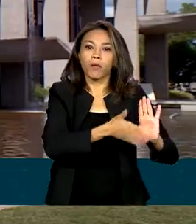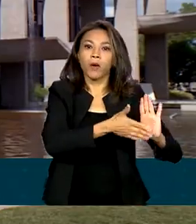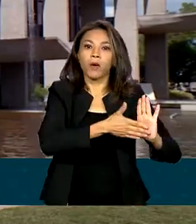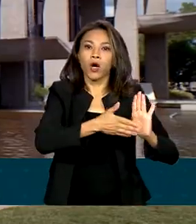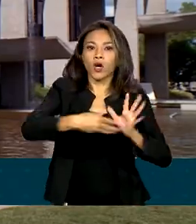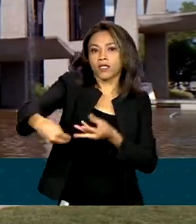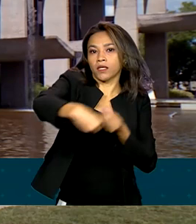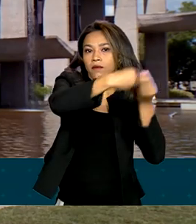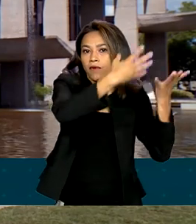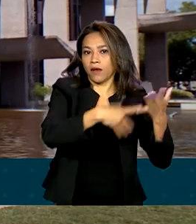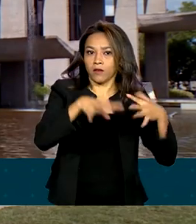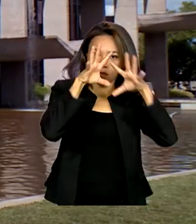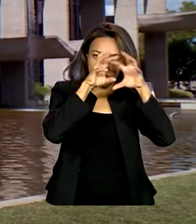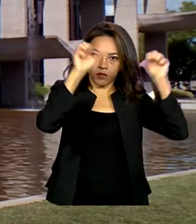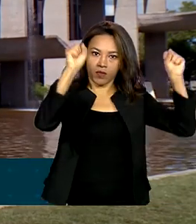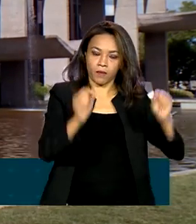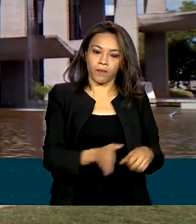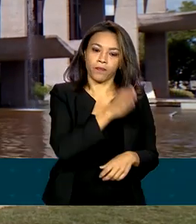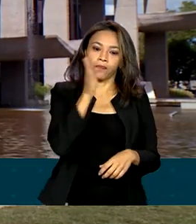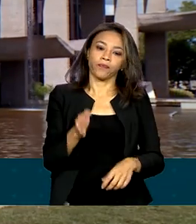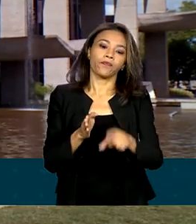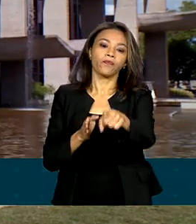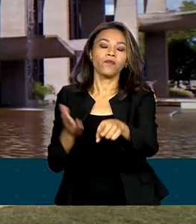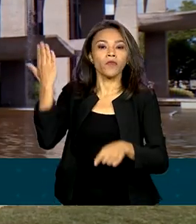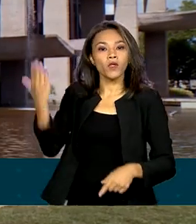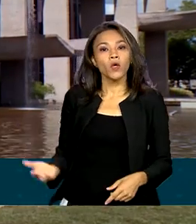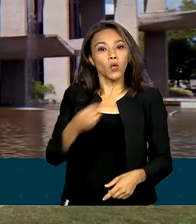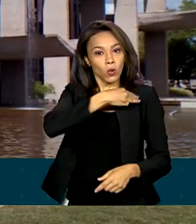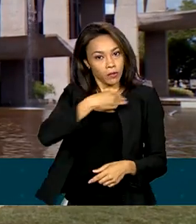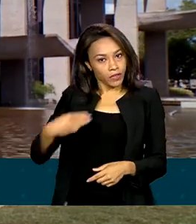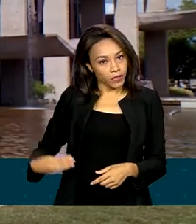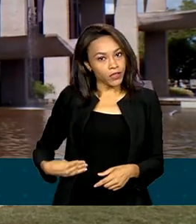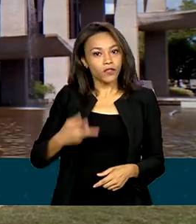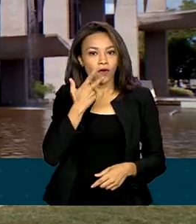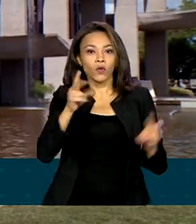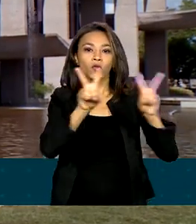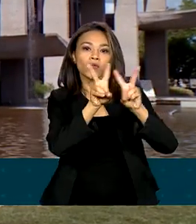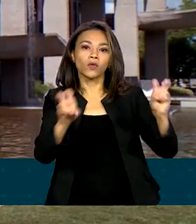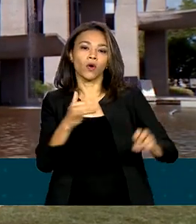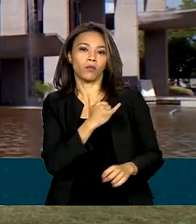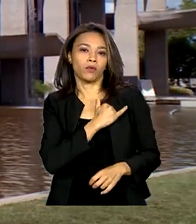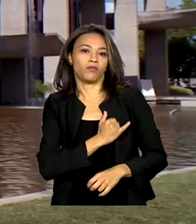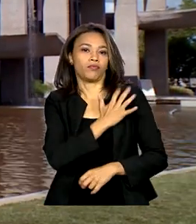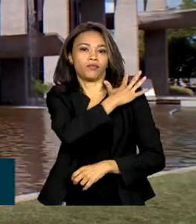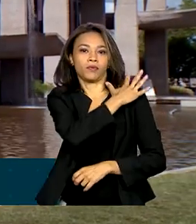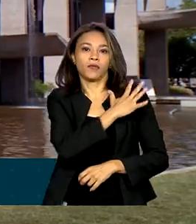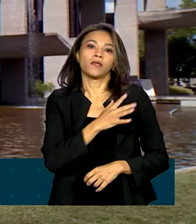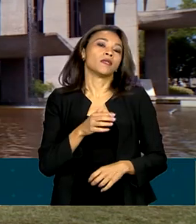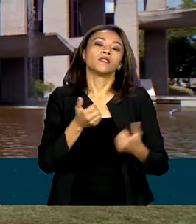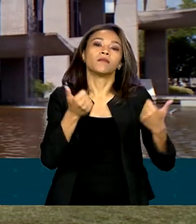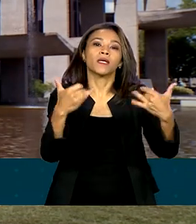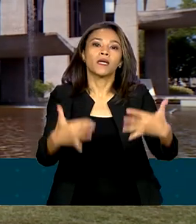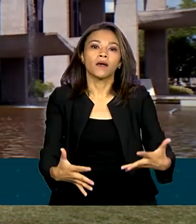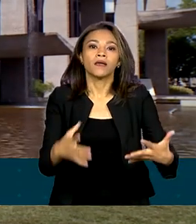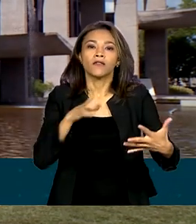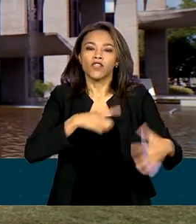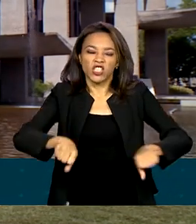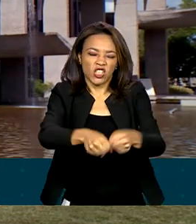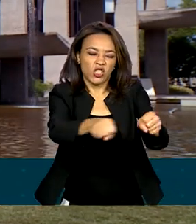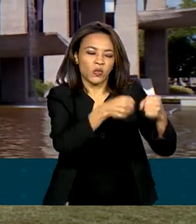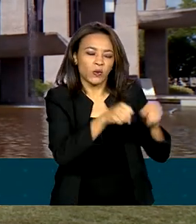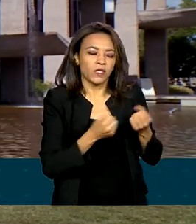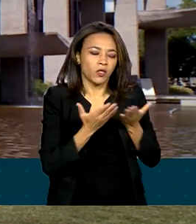Sobre os Yanomami, o ministro Flávio Dino disse que foram destruídos vários equipamentos, entre balsas,